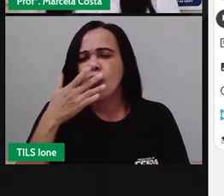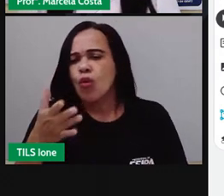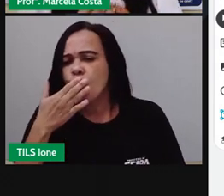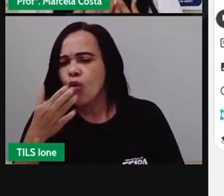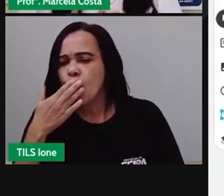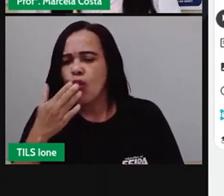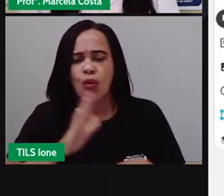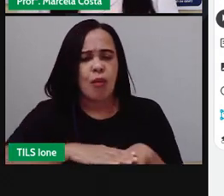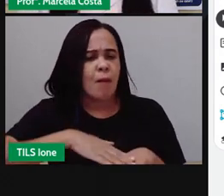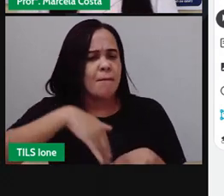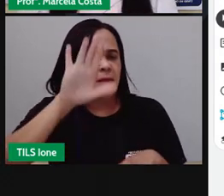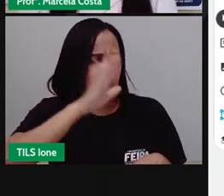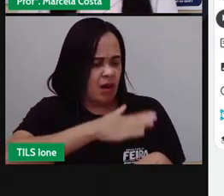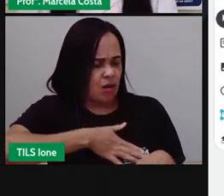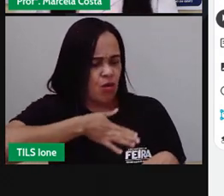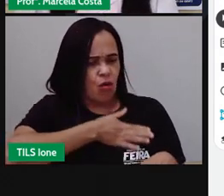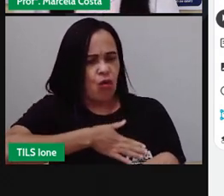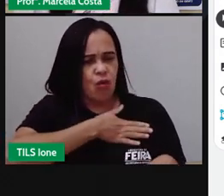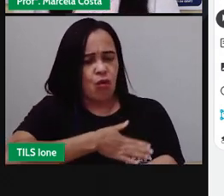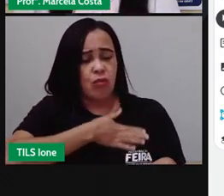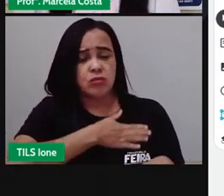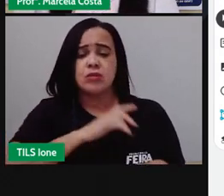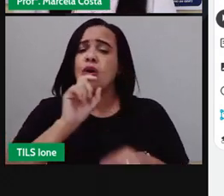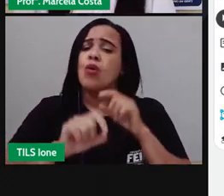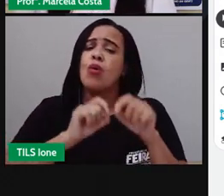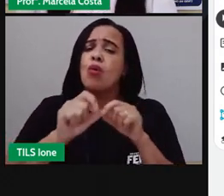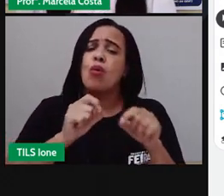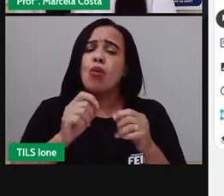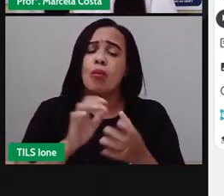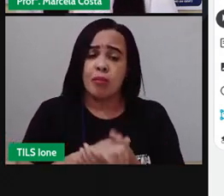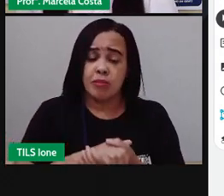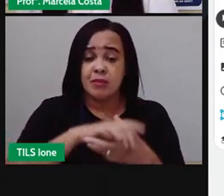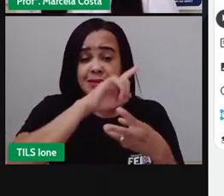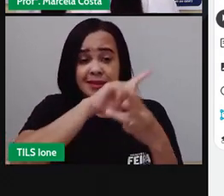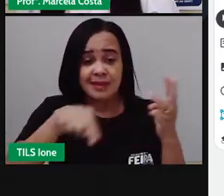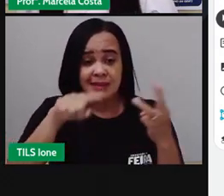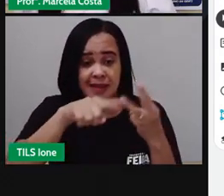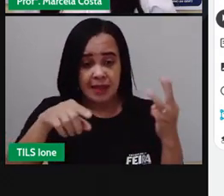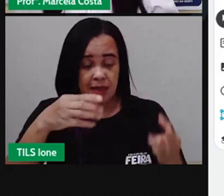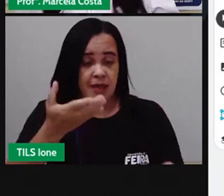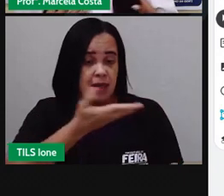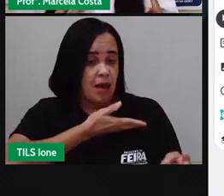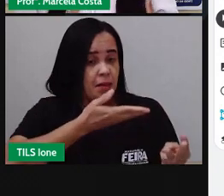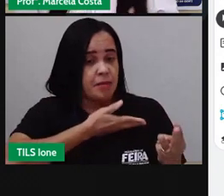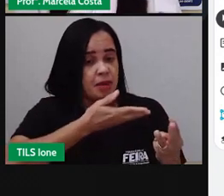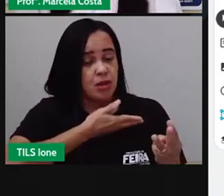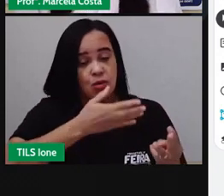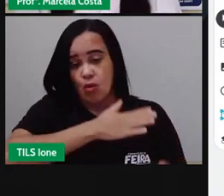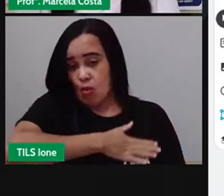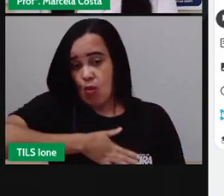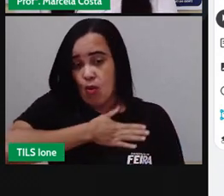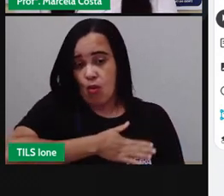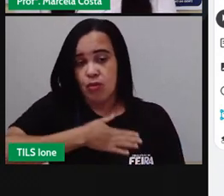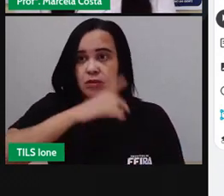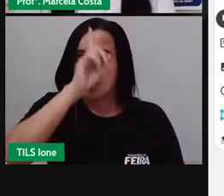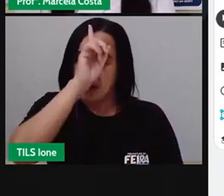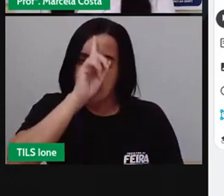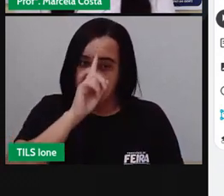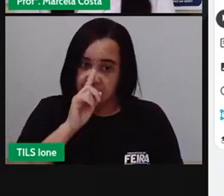obteve as informações três colegas deles gostam de amarelo